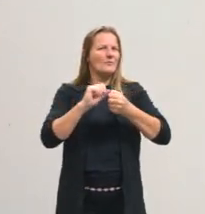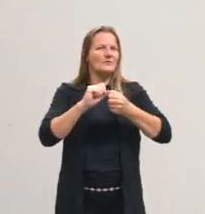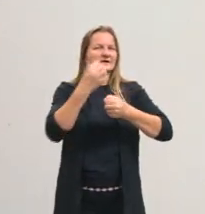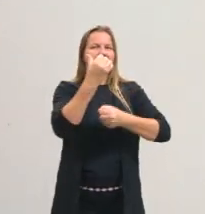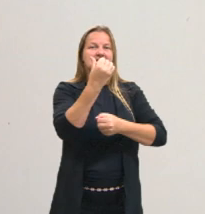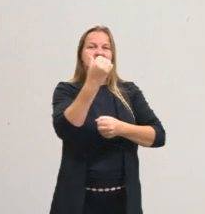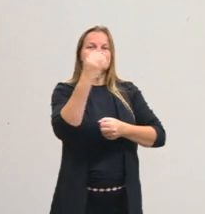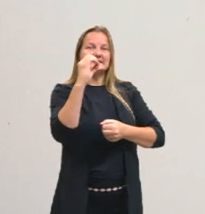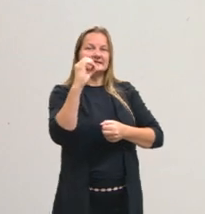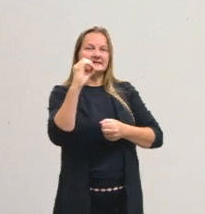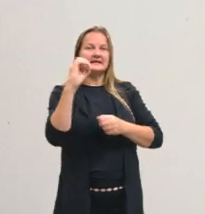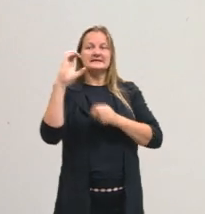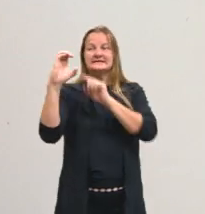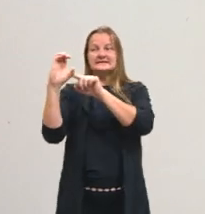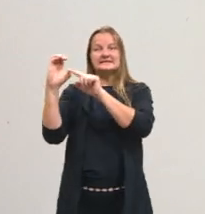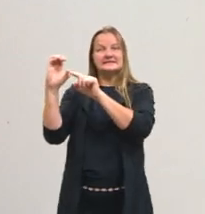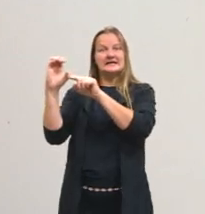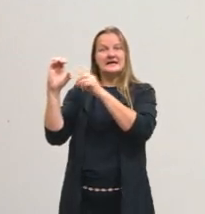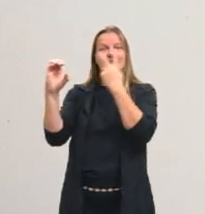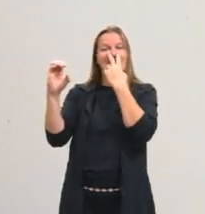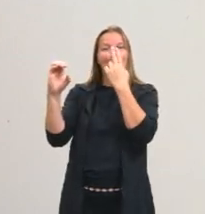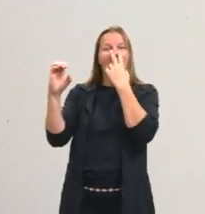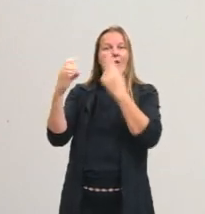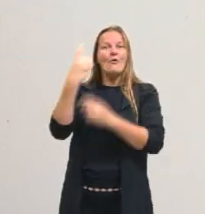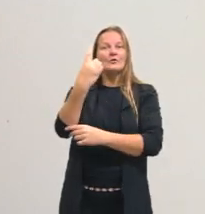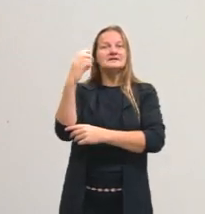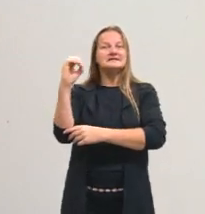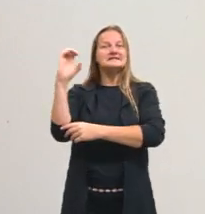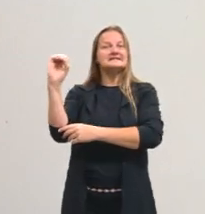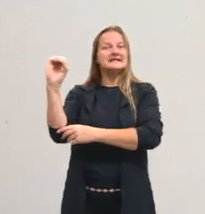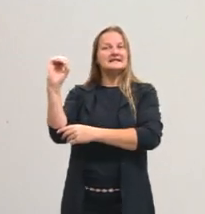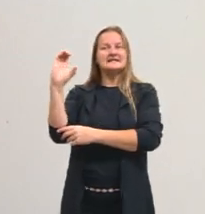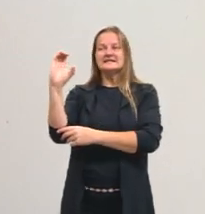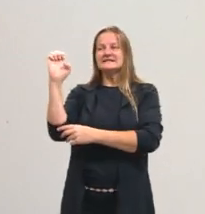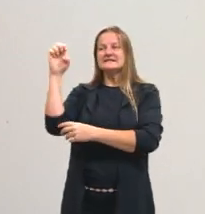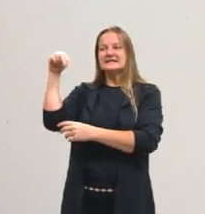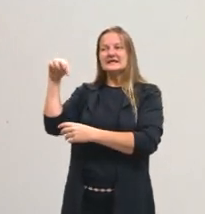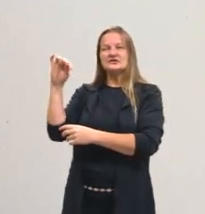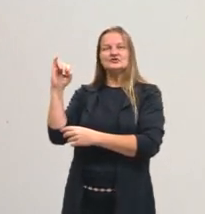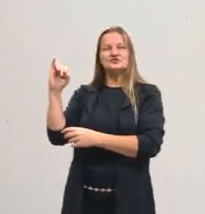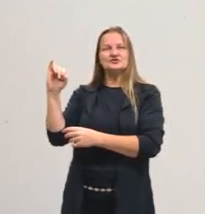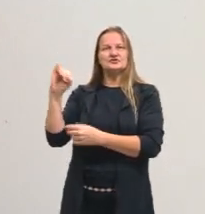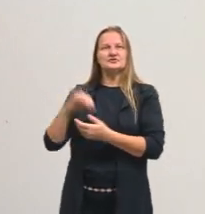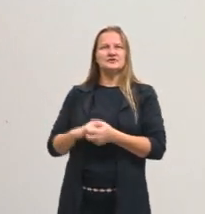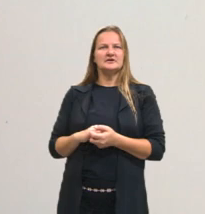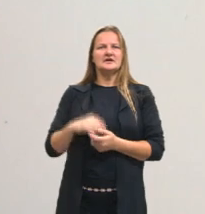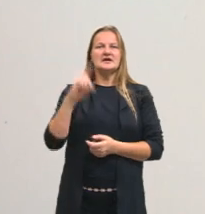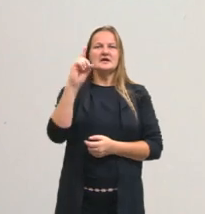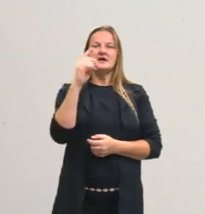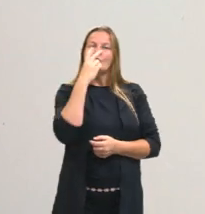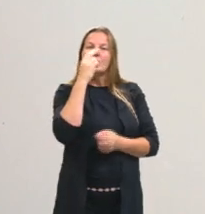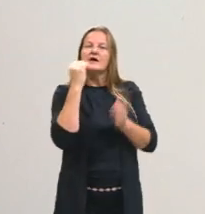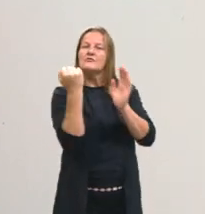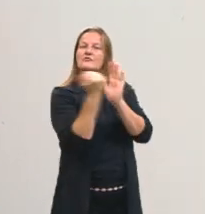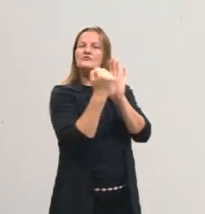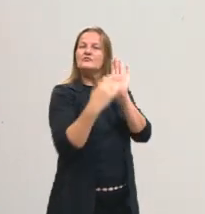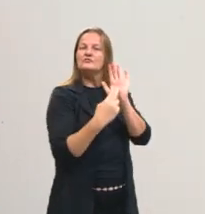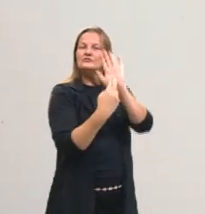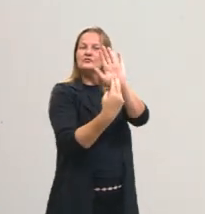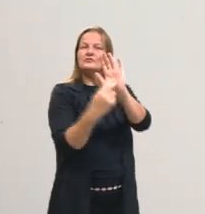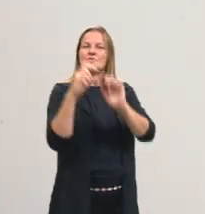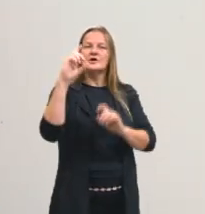C, ele é o centímetro. E ele vale 10 elevado a menos 2.